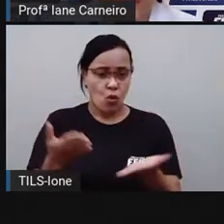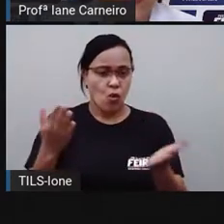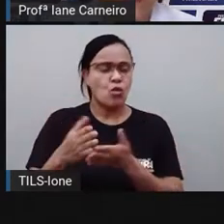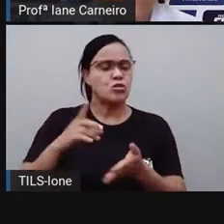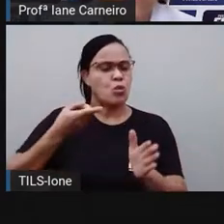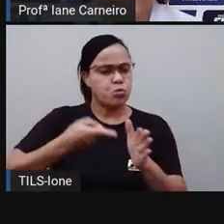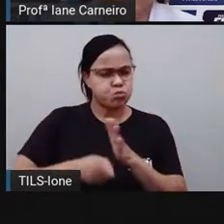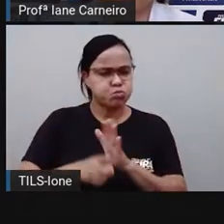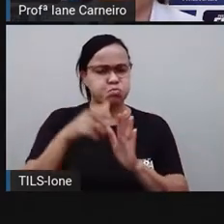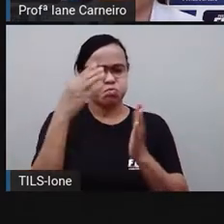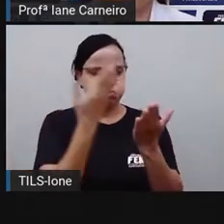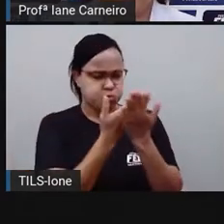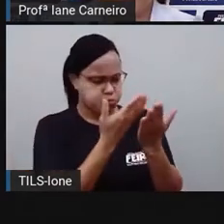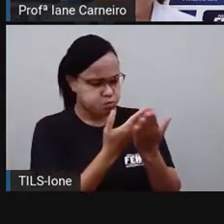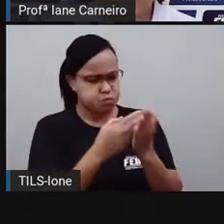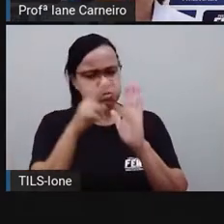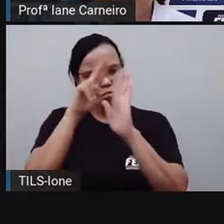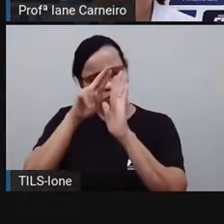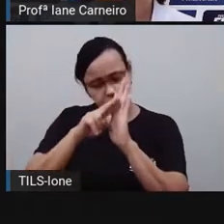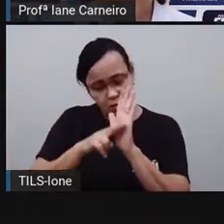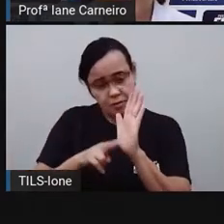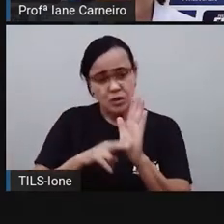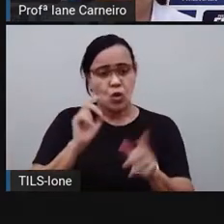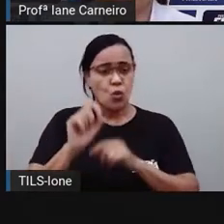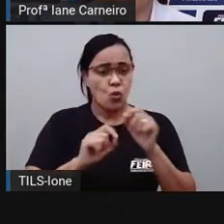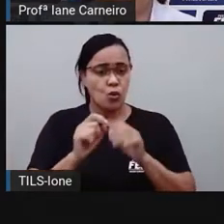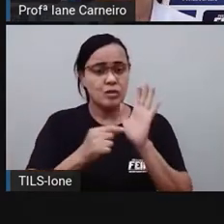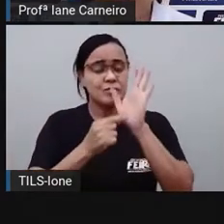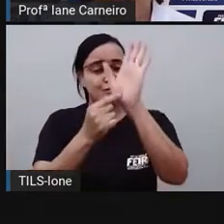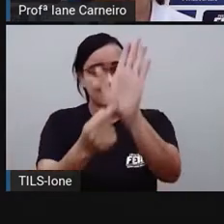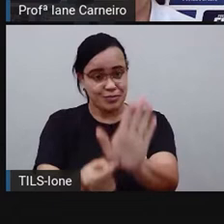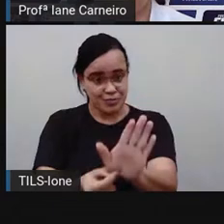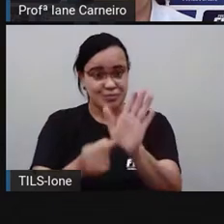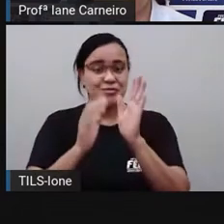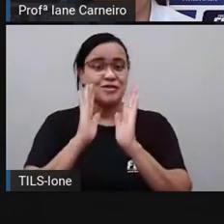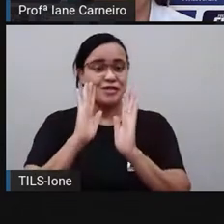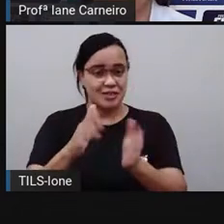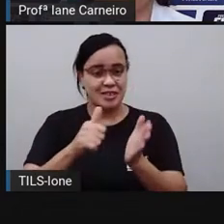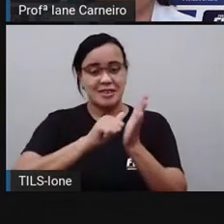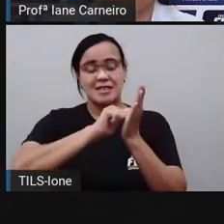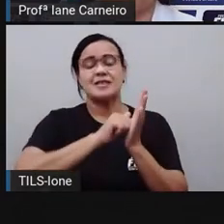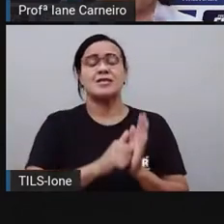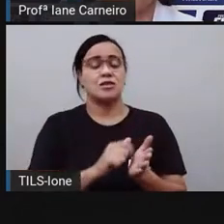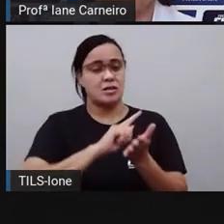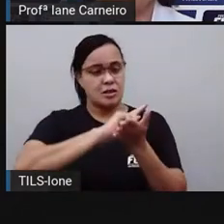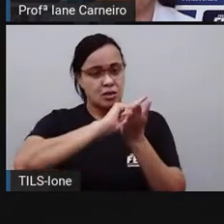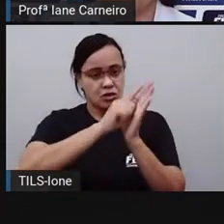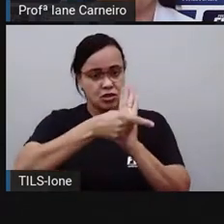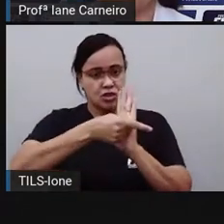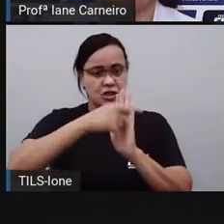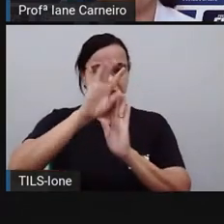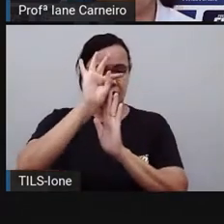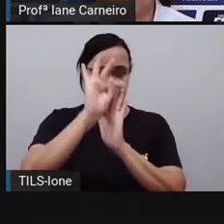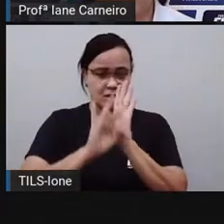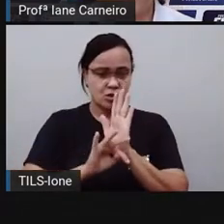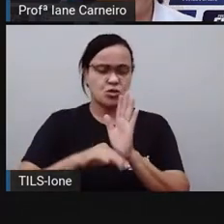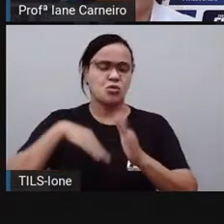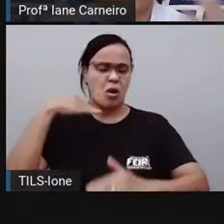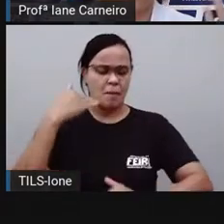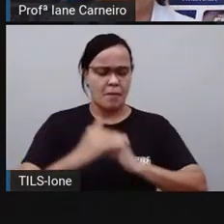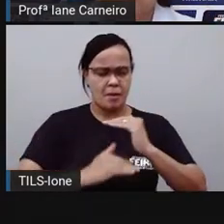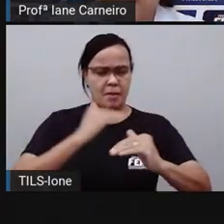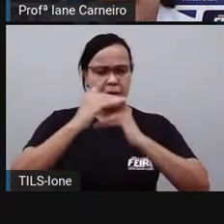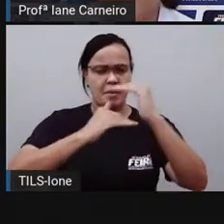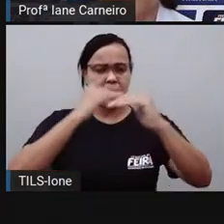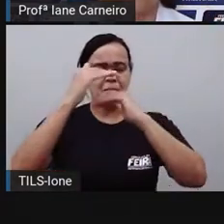as receitas, a PRO já apresentou para vocês esse gênero textual, né? Porque para a gente desenvolver as receitas aqui, a PRO